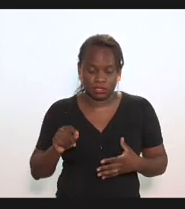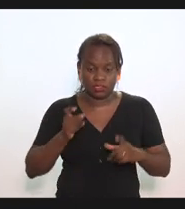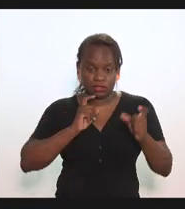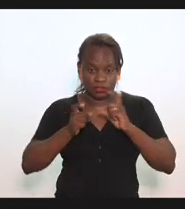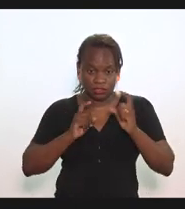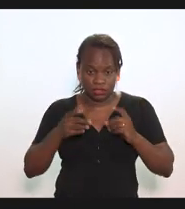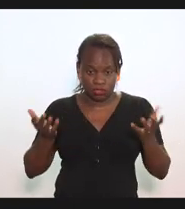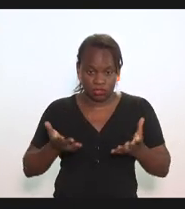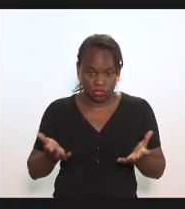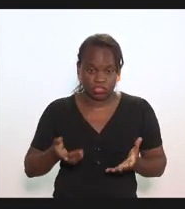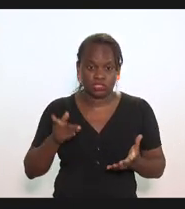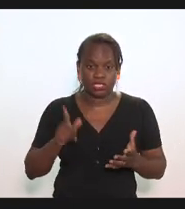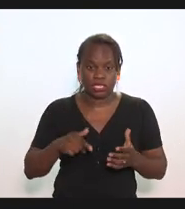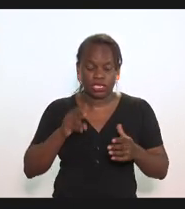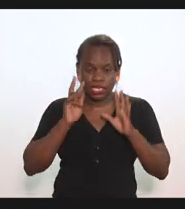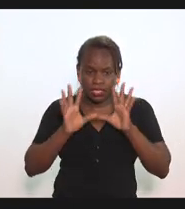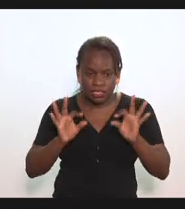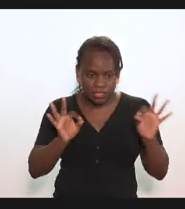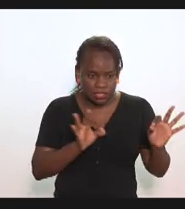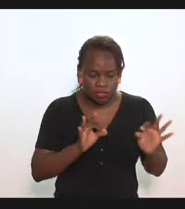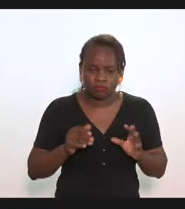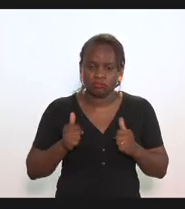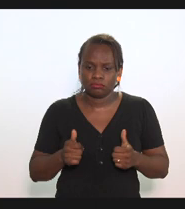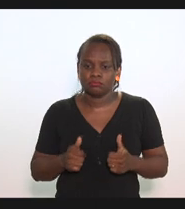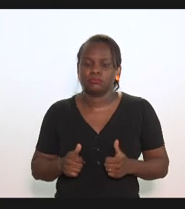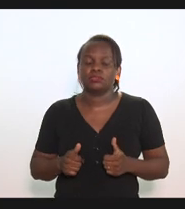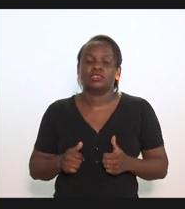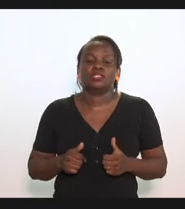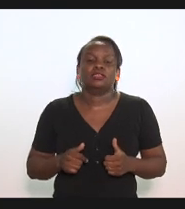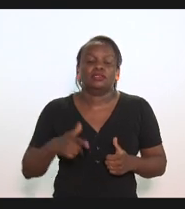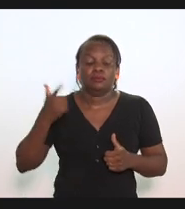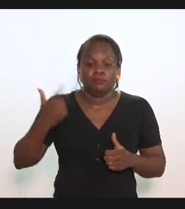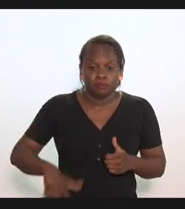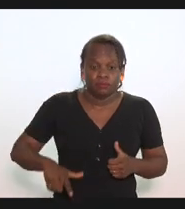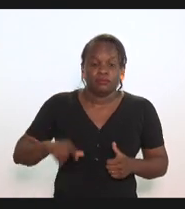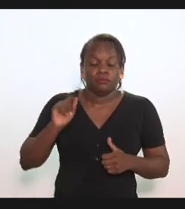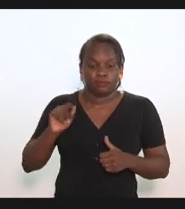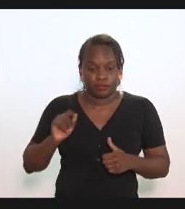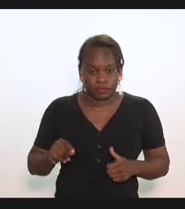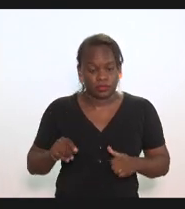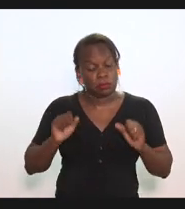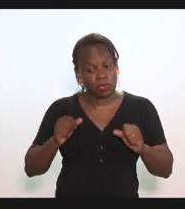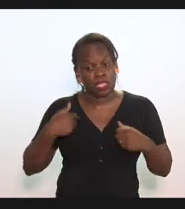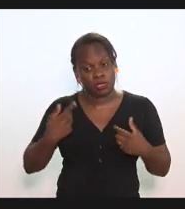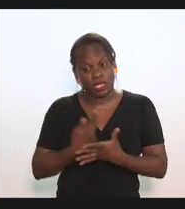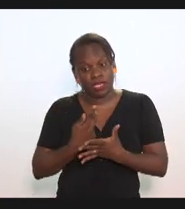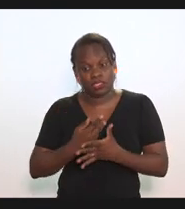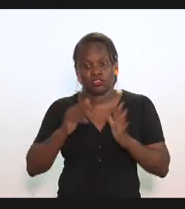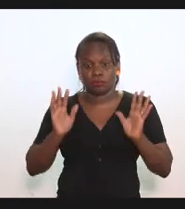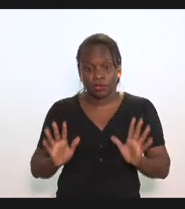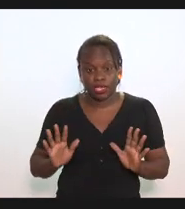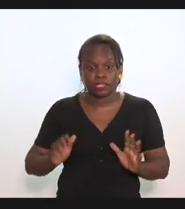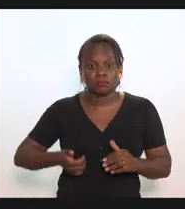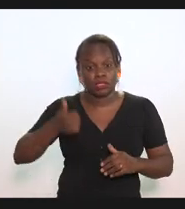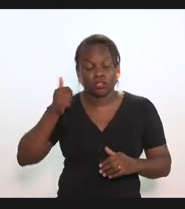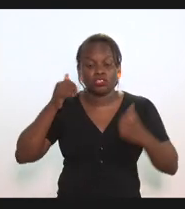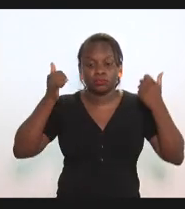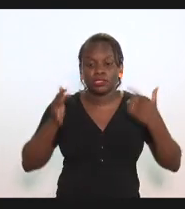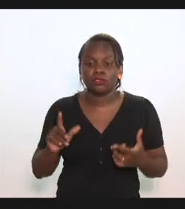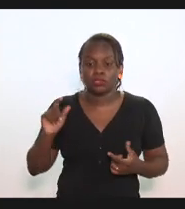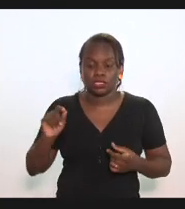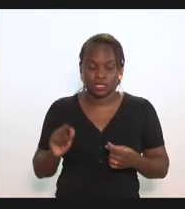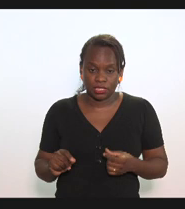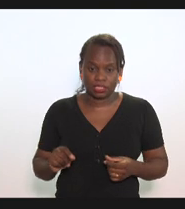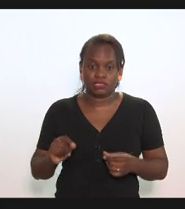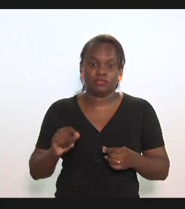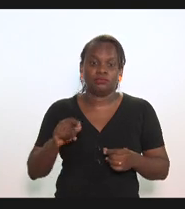discussão de hoje que acompanhei atentamente mais uma vez posso estar enganado mas salvo o melhor juízo que